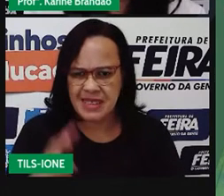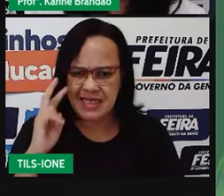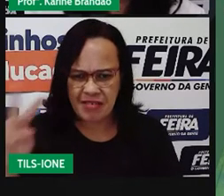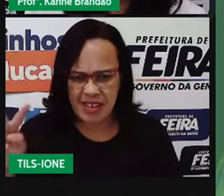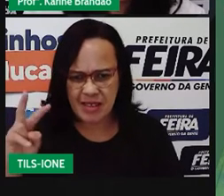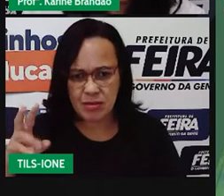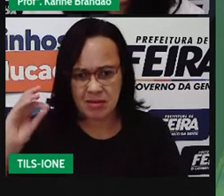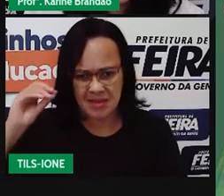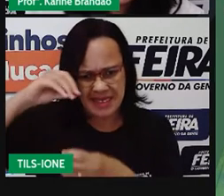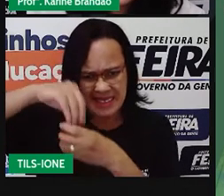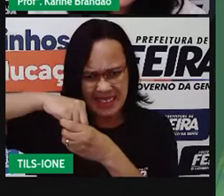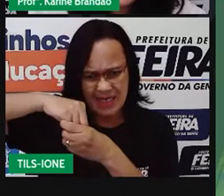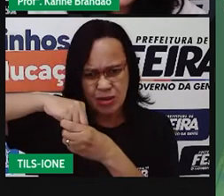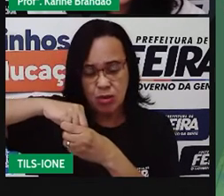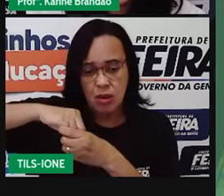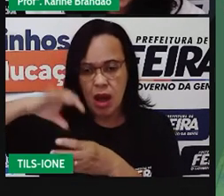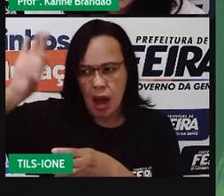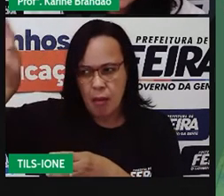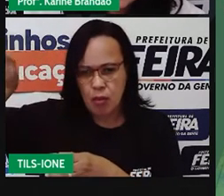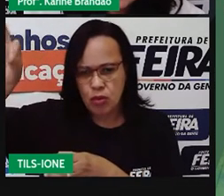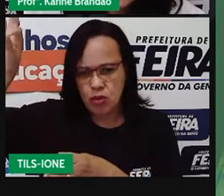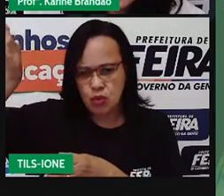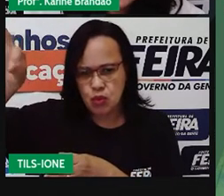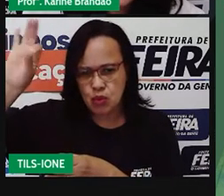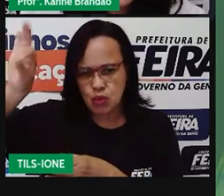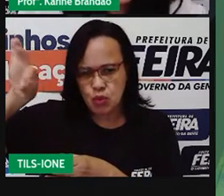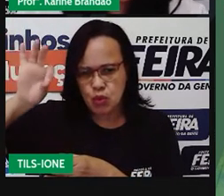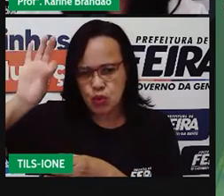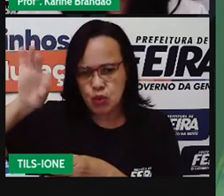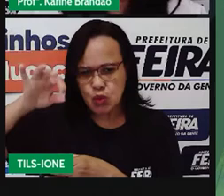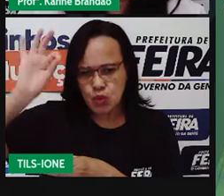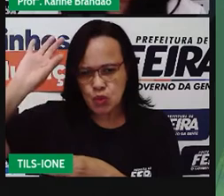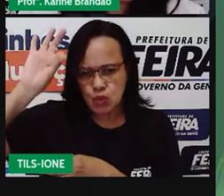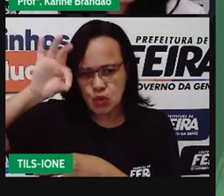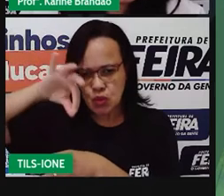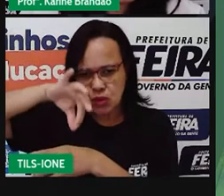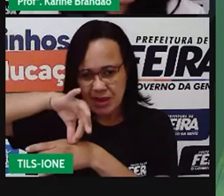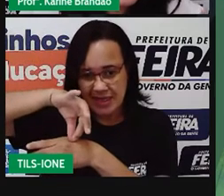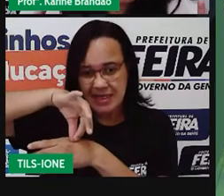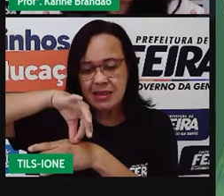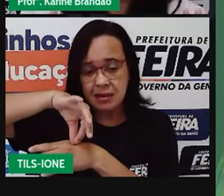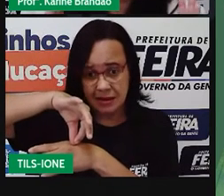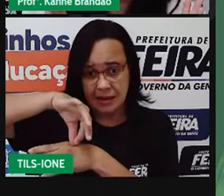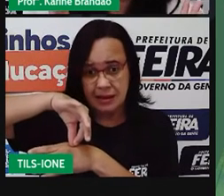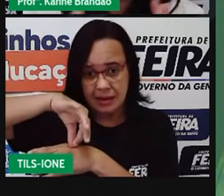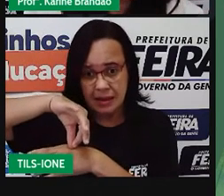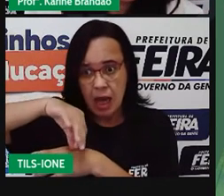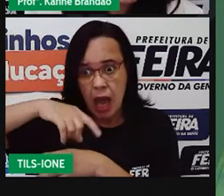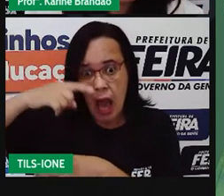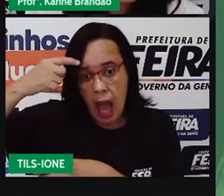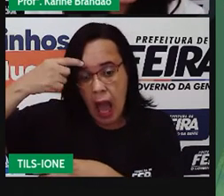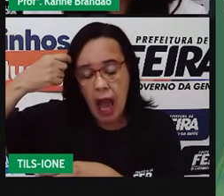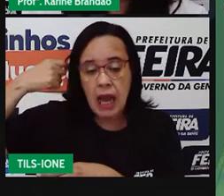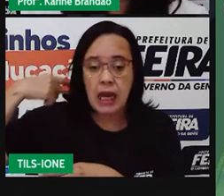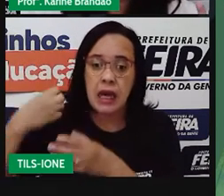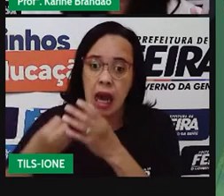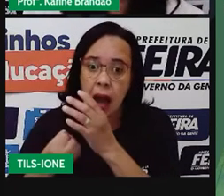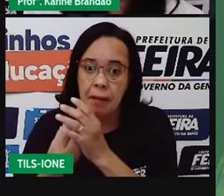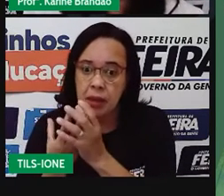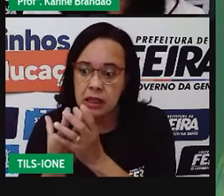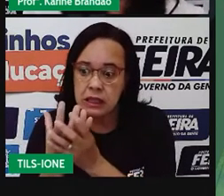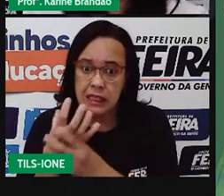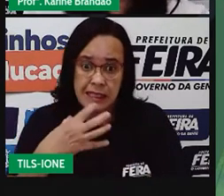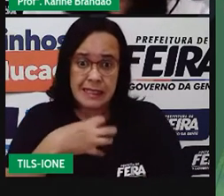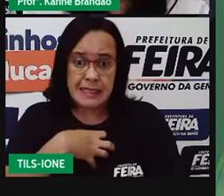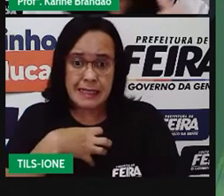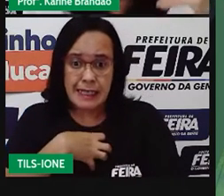pelinhos, cada vez que a mosca passa e toca naqueles pelinhos, ela vai estimulando a planta a se fechar. E aí, chega uma